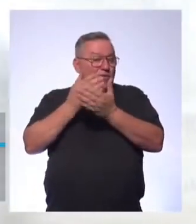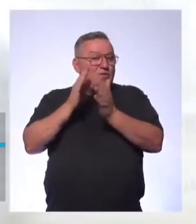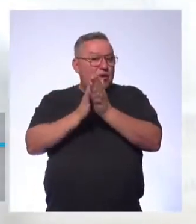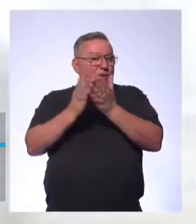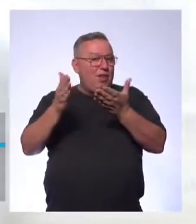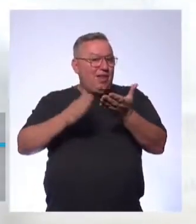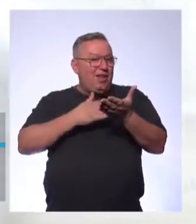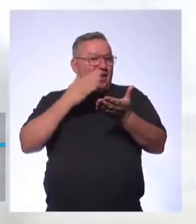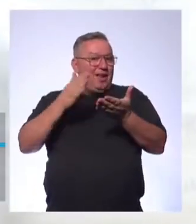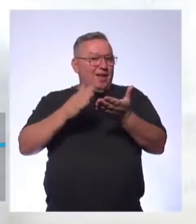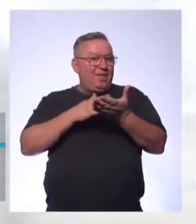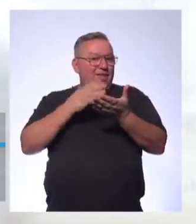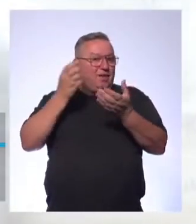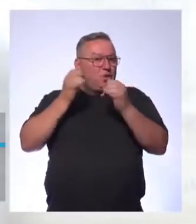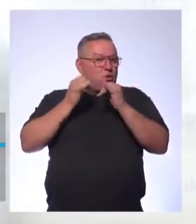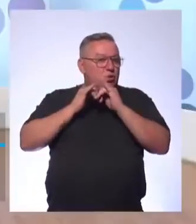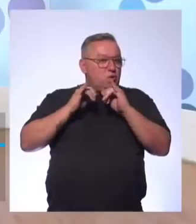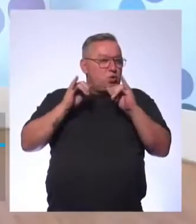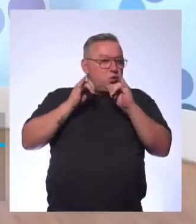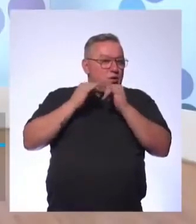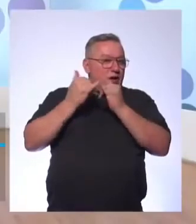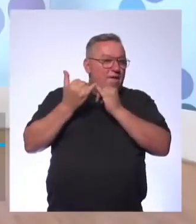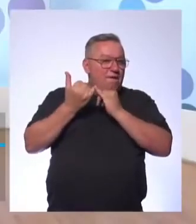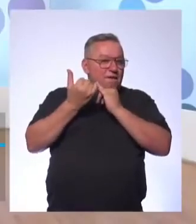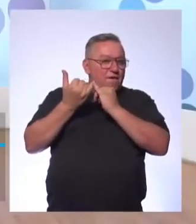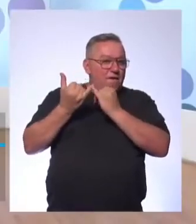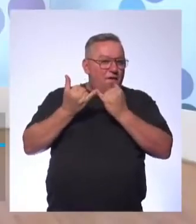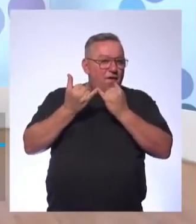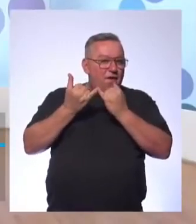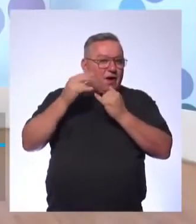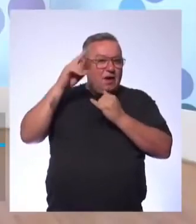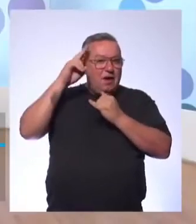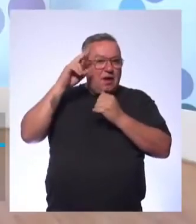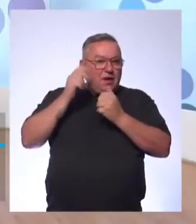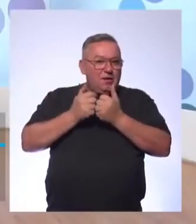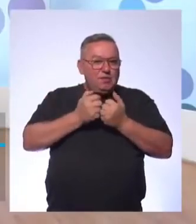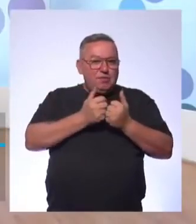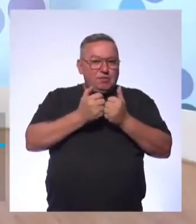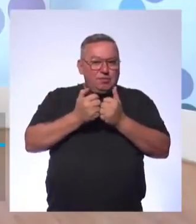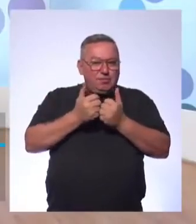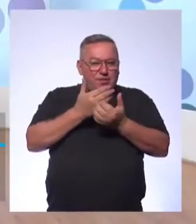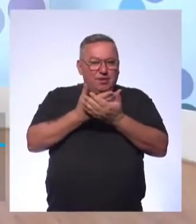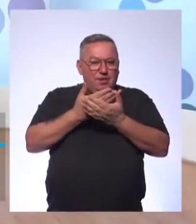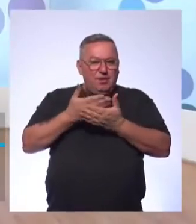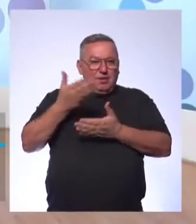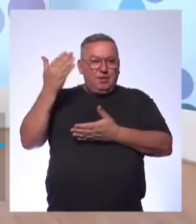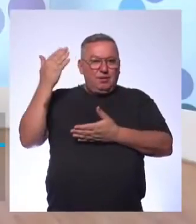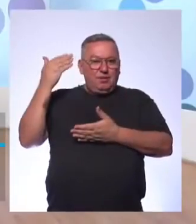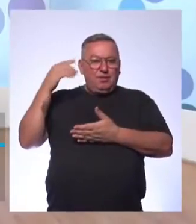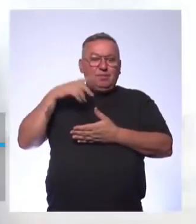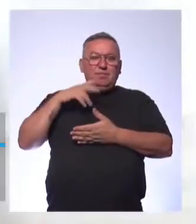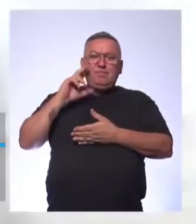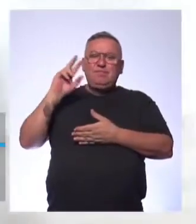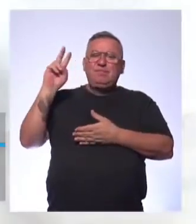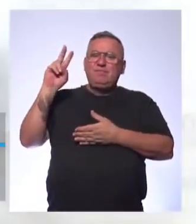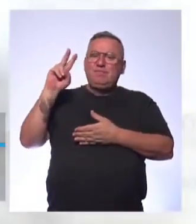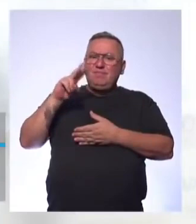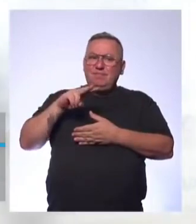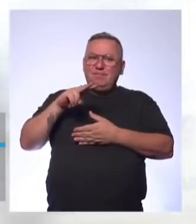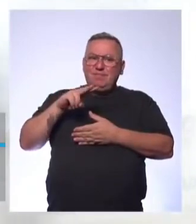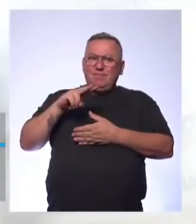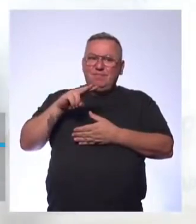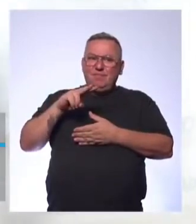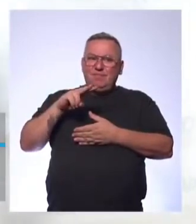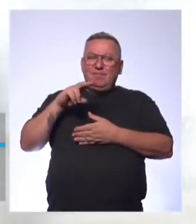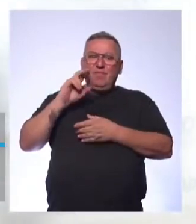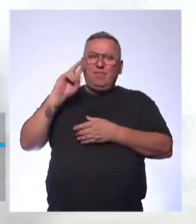E eu vou contar uma fofoca, Eddie Lembra do game que eu montei na aula passada? Sim Eu dei uma olhada lá no score do